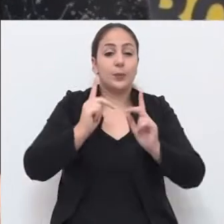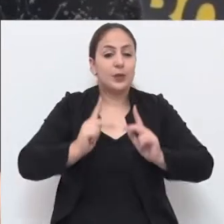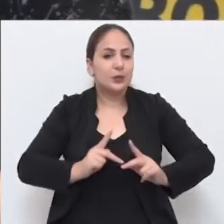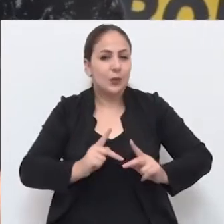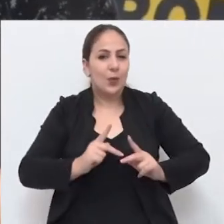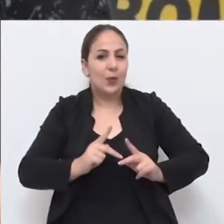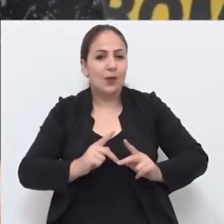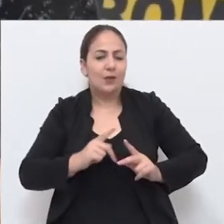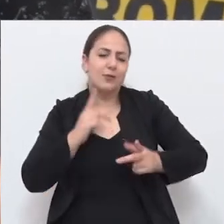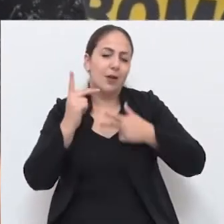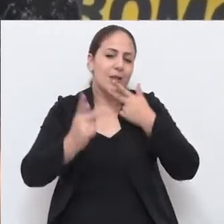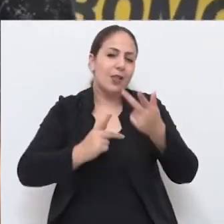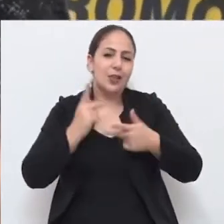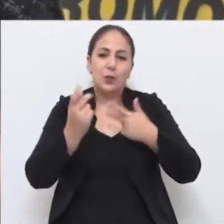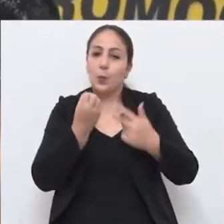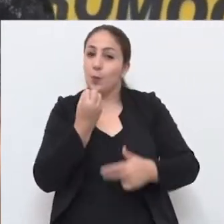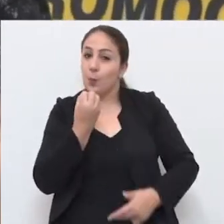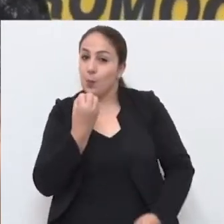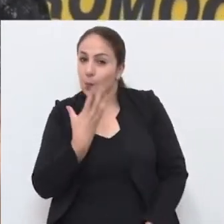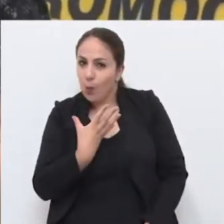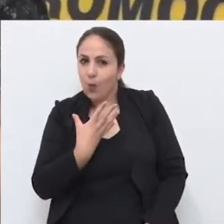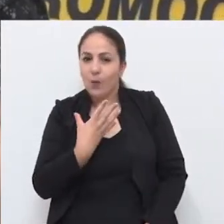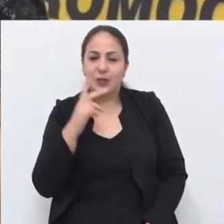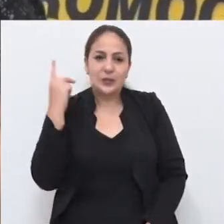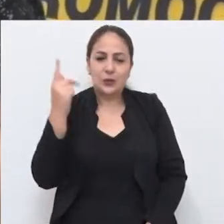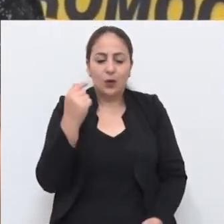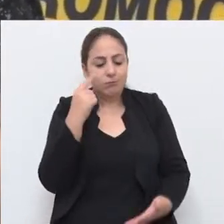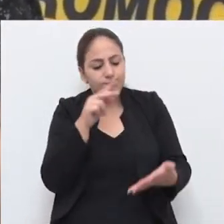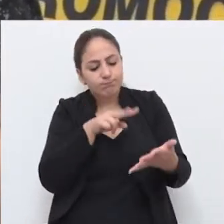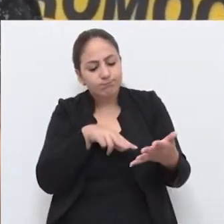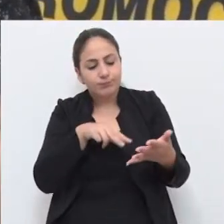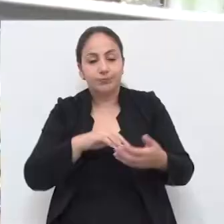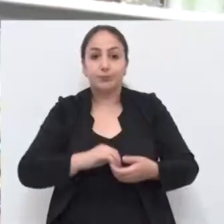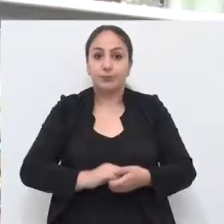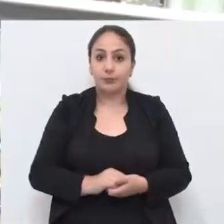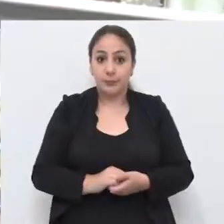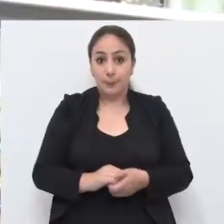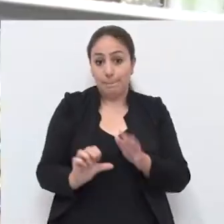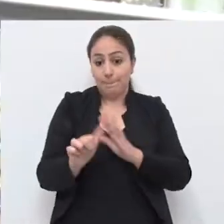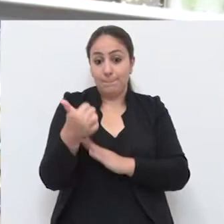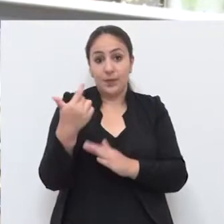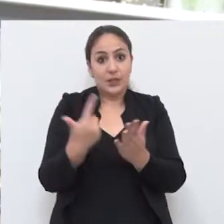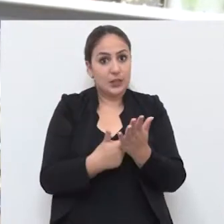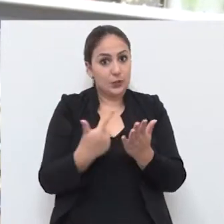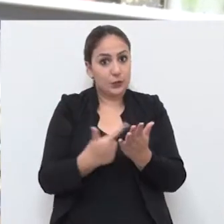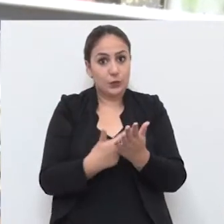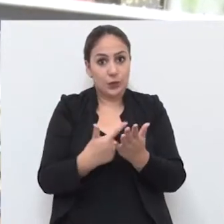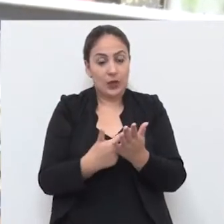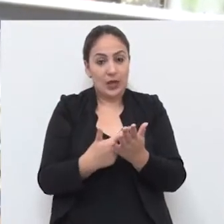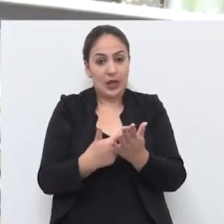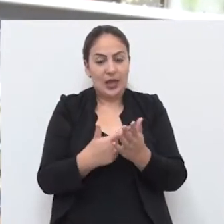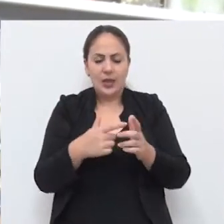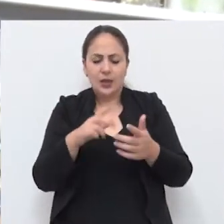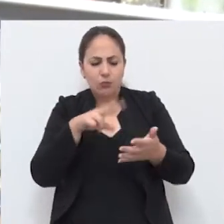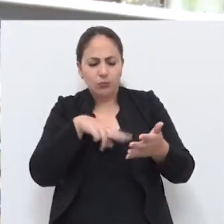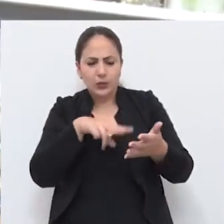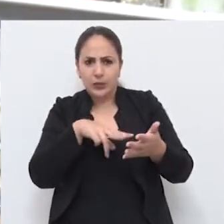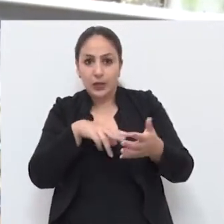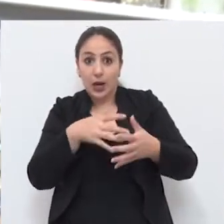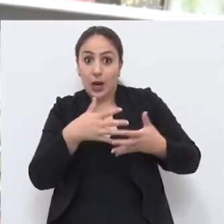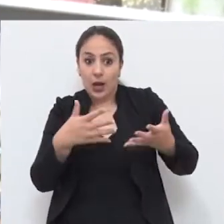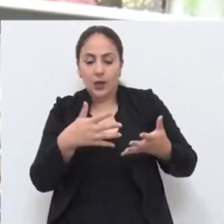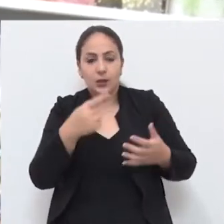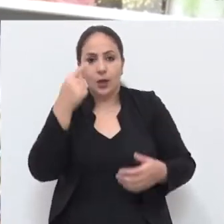com alguém degustando uma boa história em meio aos estantes. O primeiro livro maior que eu li foi Harry Potter.